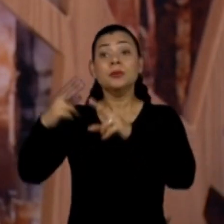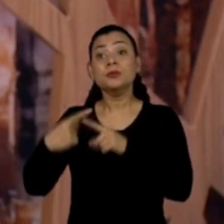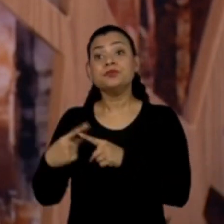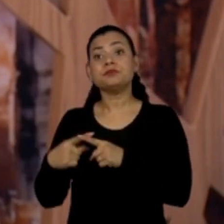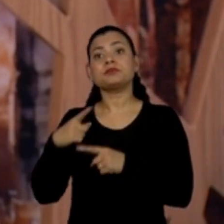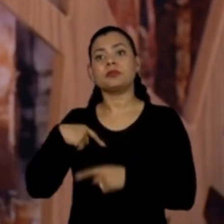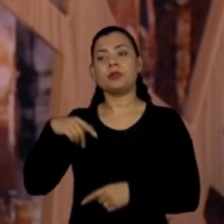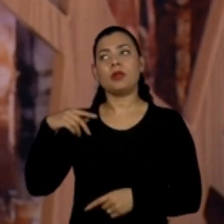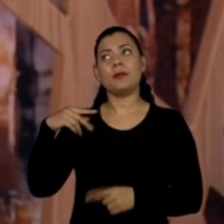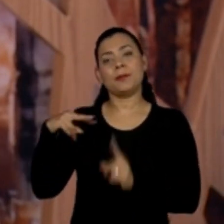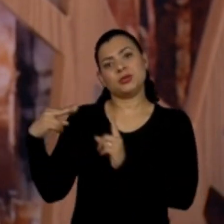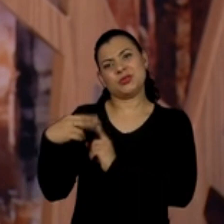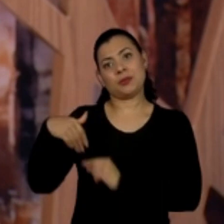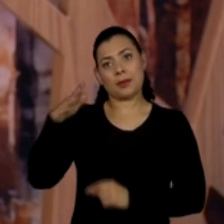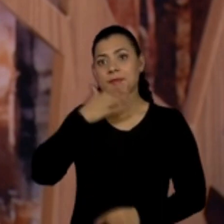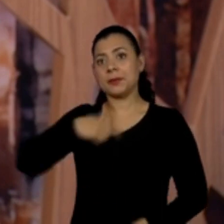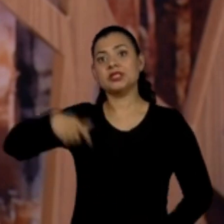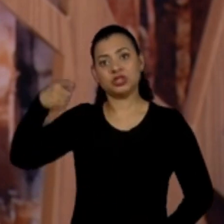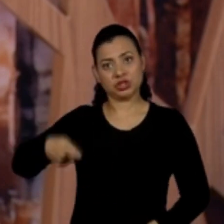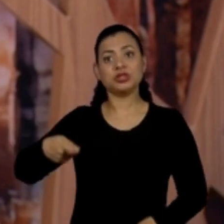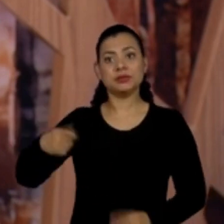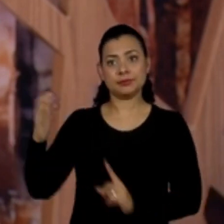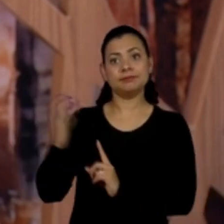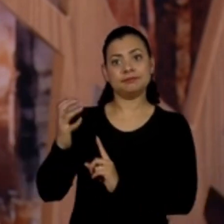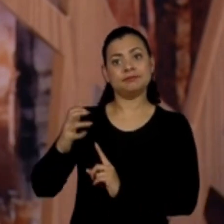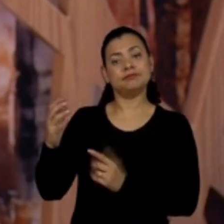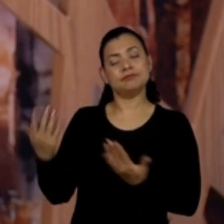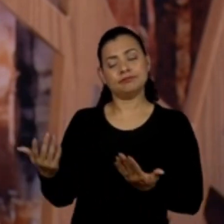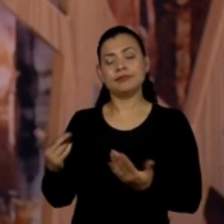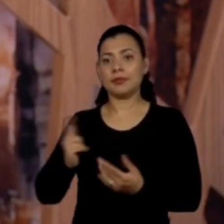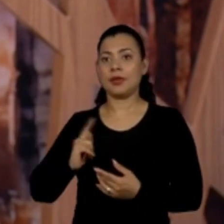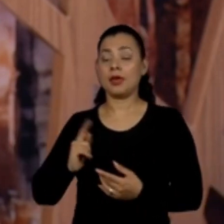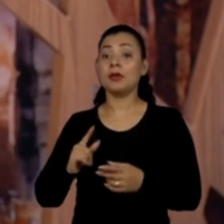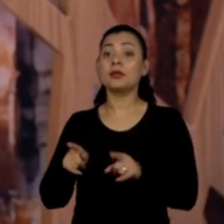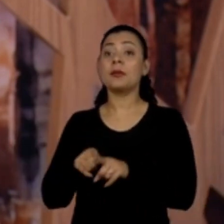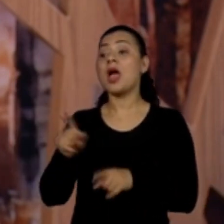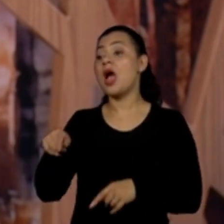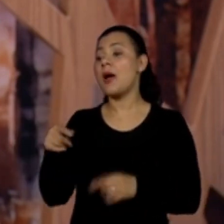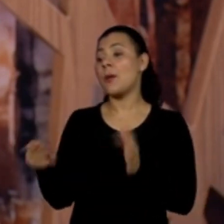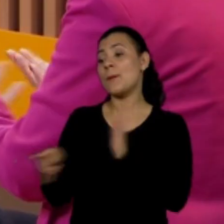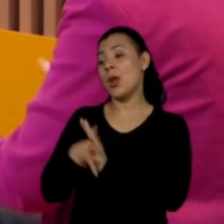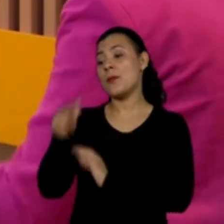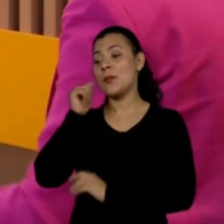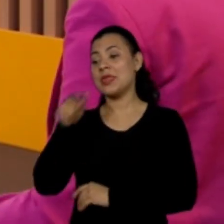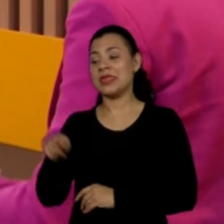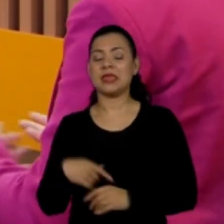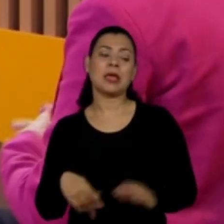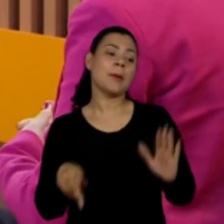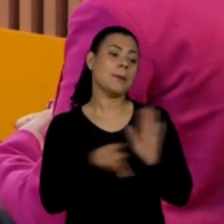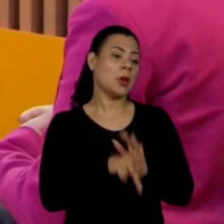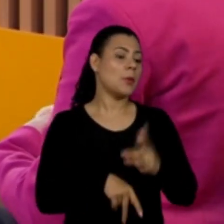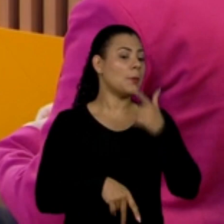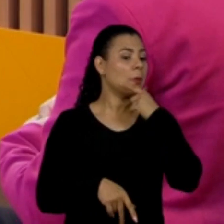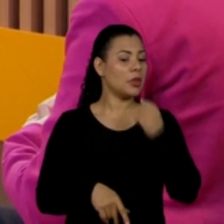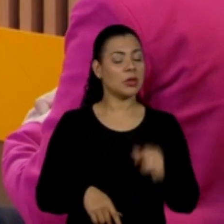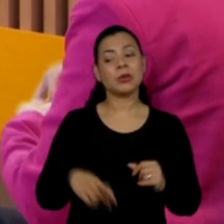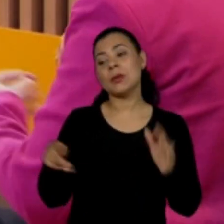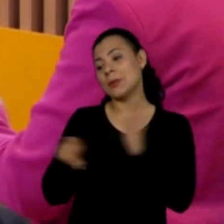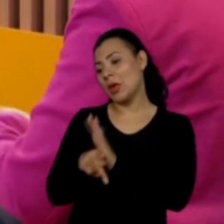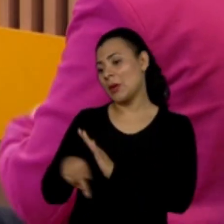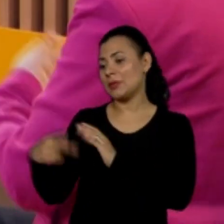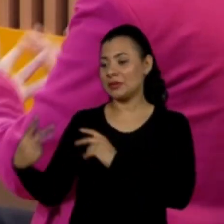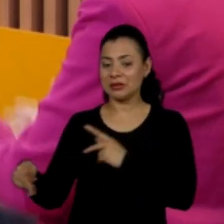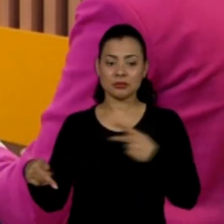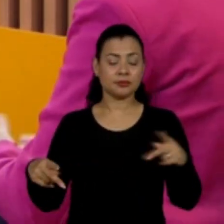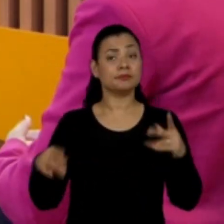machista, né? Para essas profissões. Ah, o que é de menino, o que é de menina desde, né? Da infância, a gente já vê